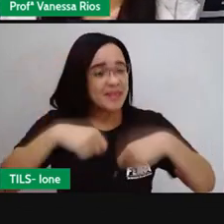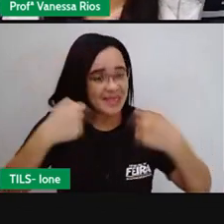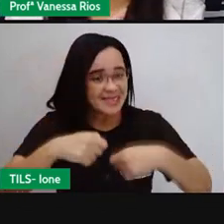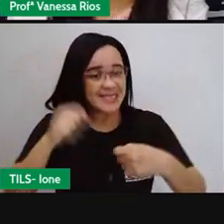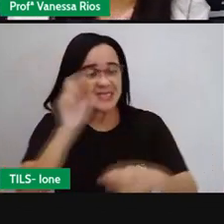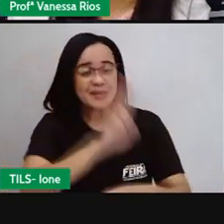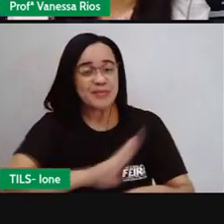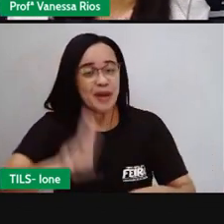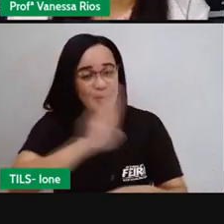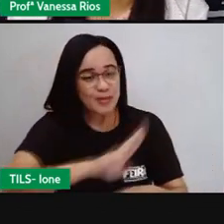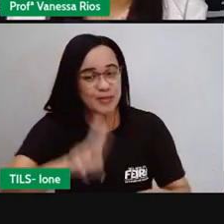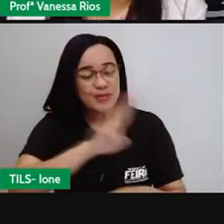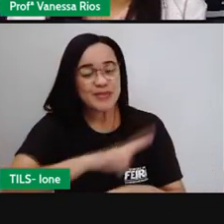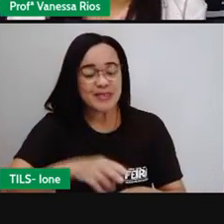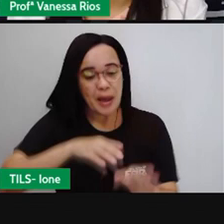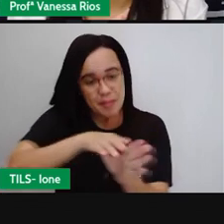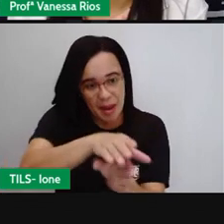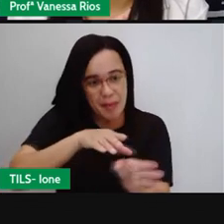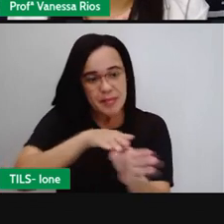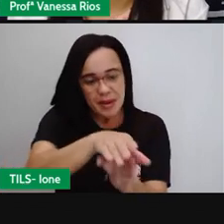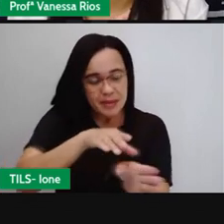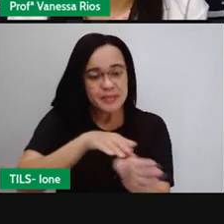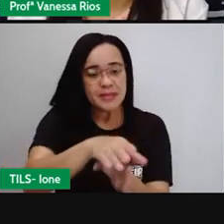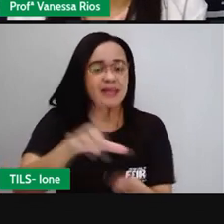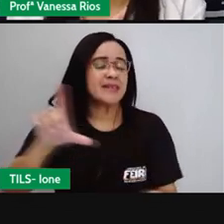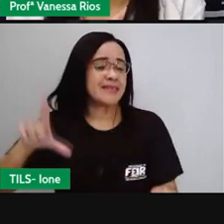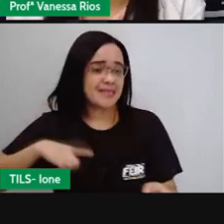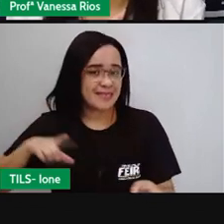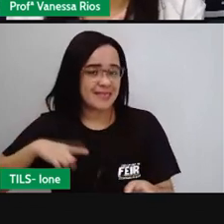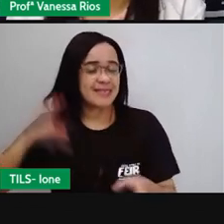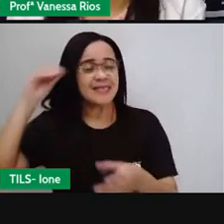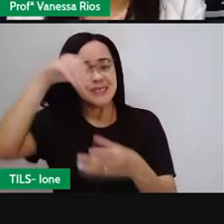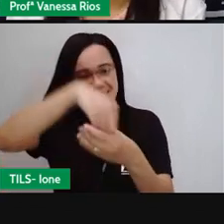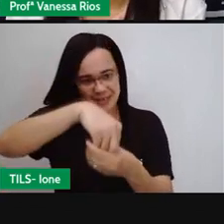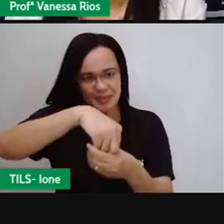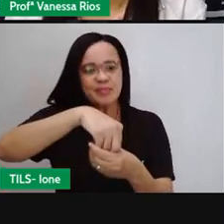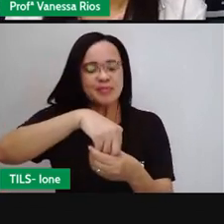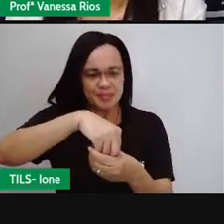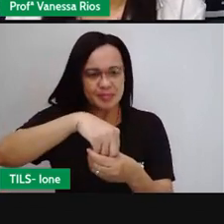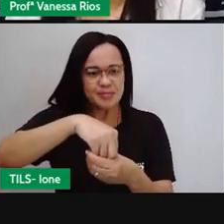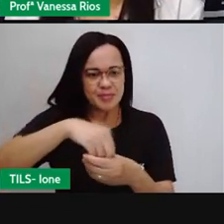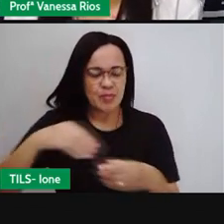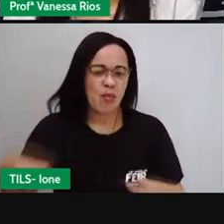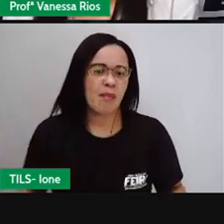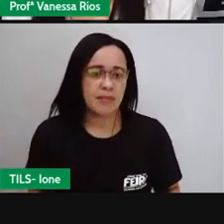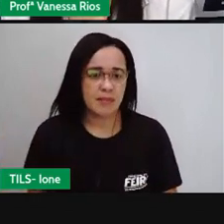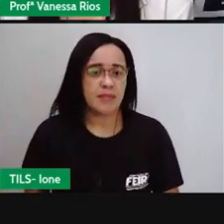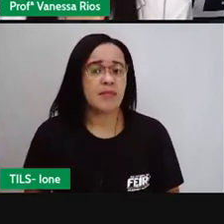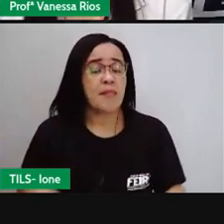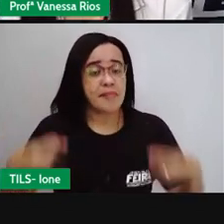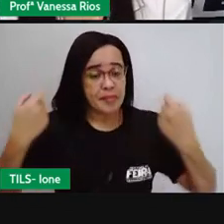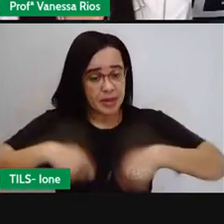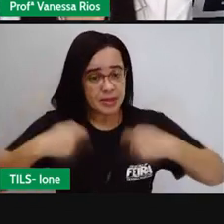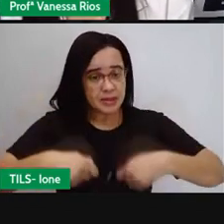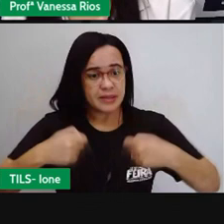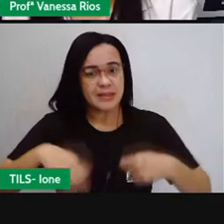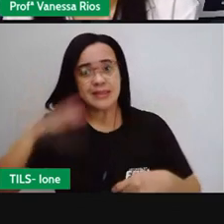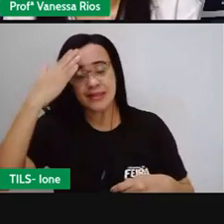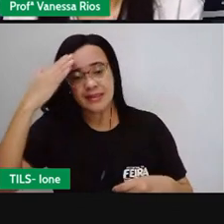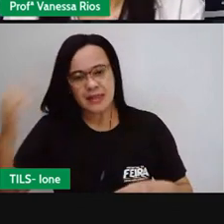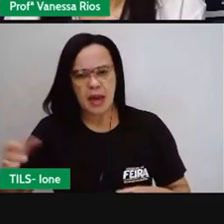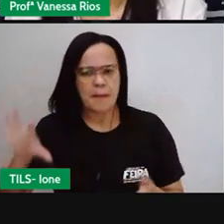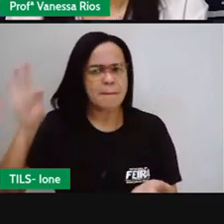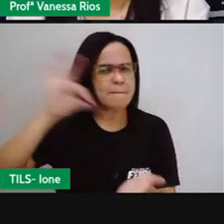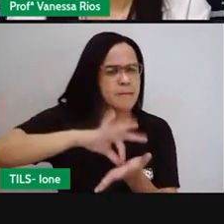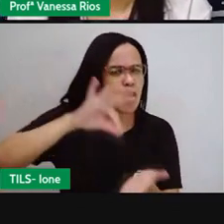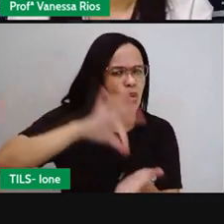Todas as instruções que esses equipamentos, que esses instrumentos vão nos passar. Então, a gente precisa saber o que é um ponto de referência,